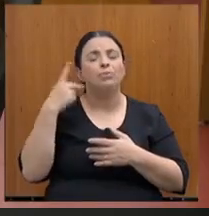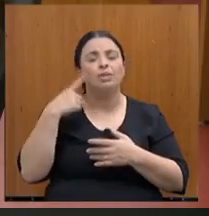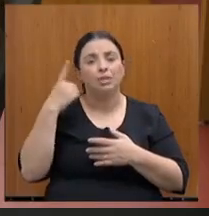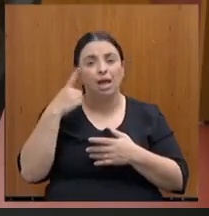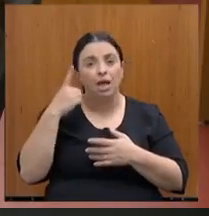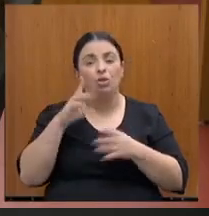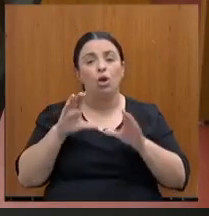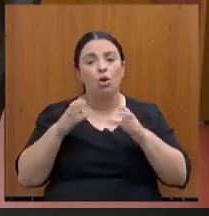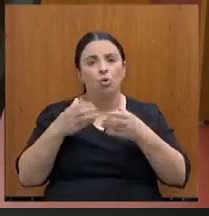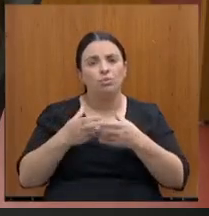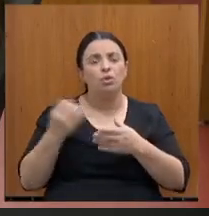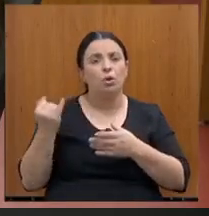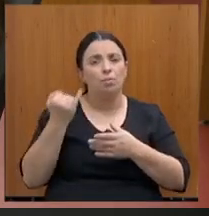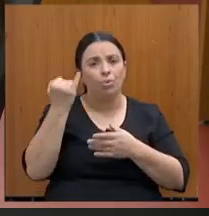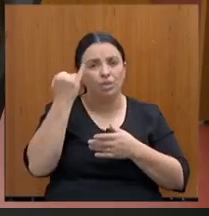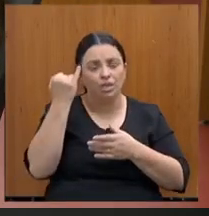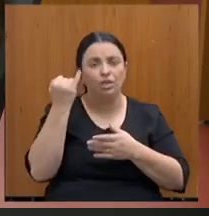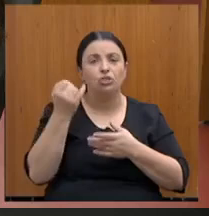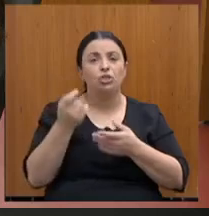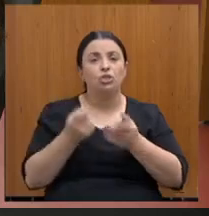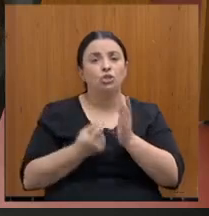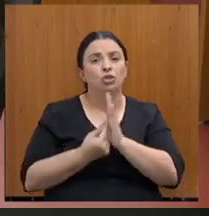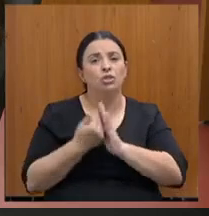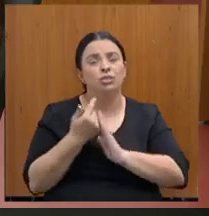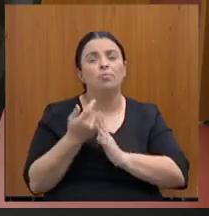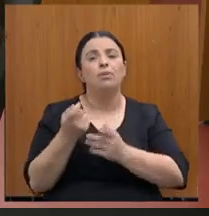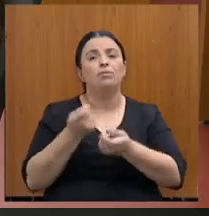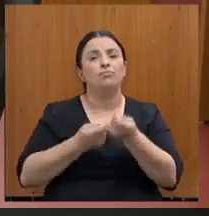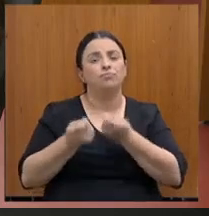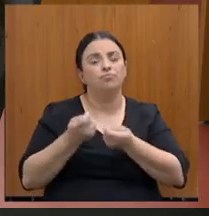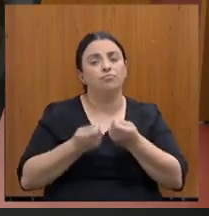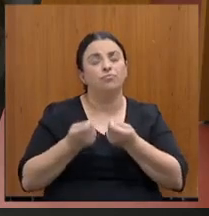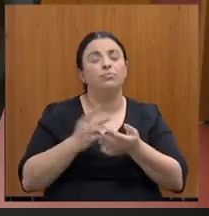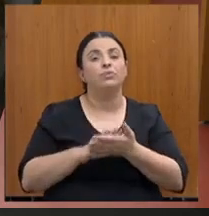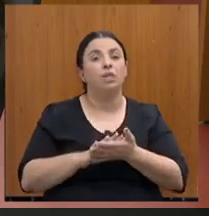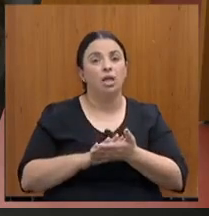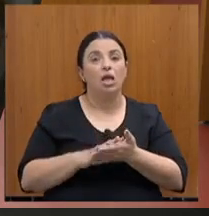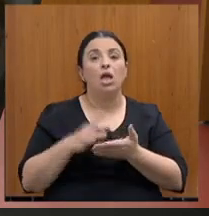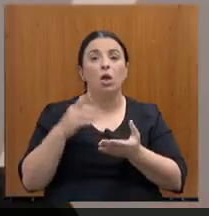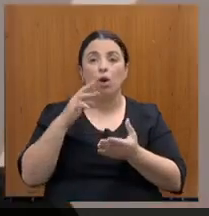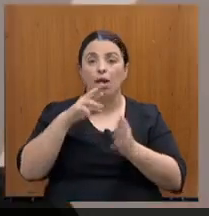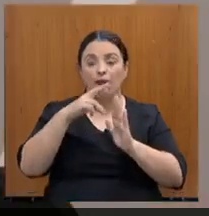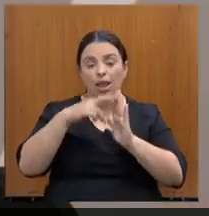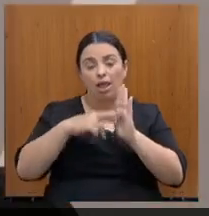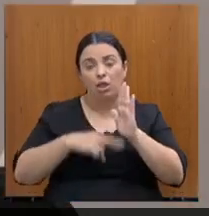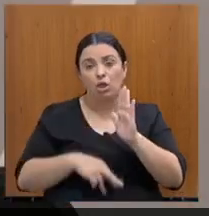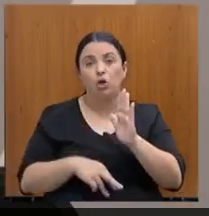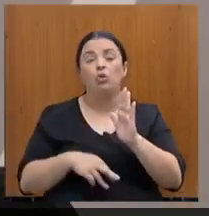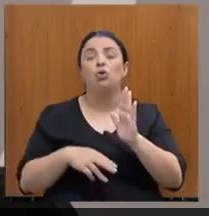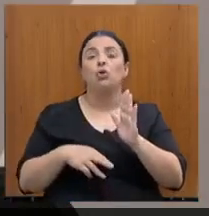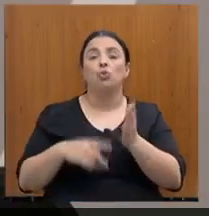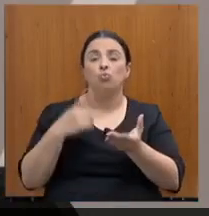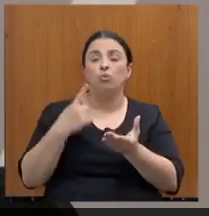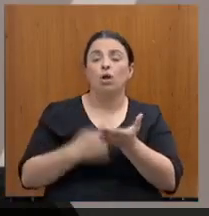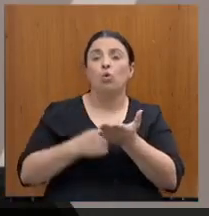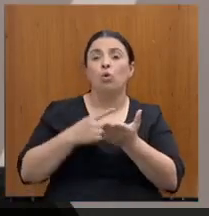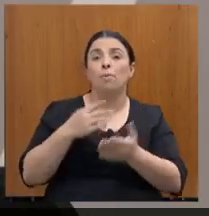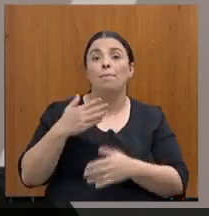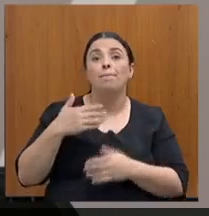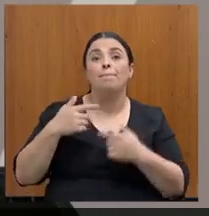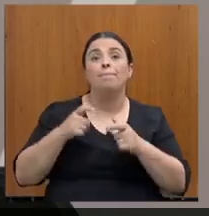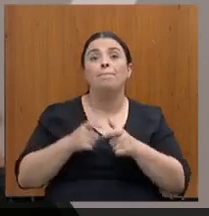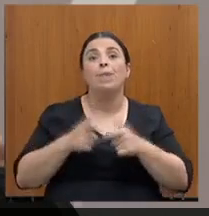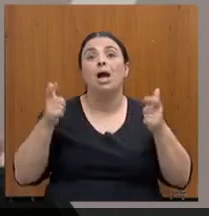que está em suas mãos o relatório do maior acordo da história do país, para não dizer do mundo,